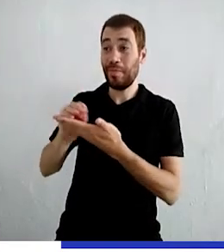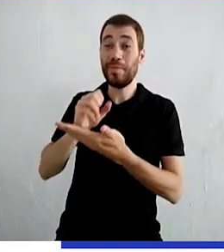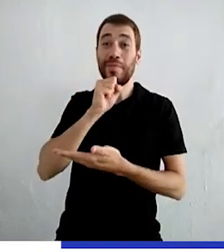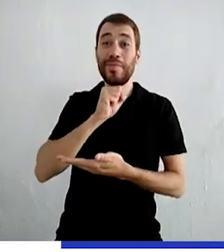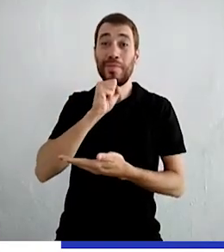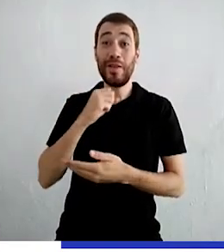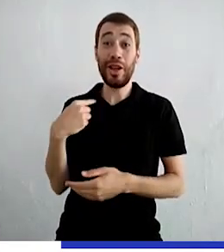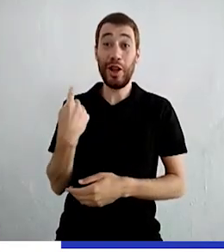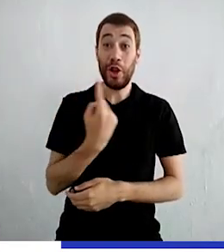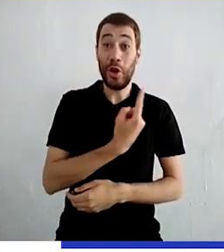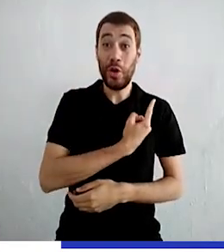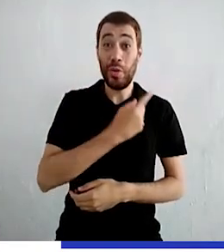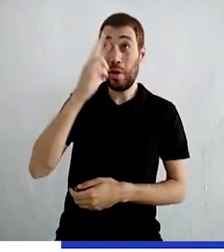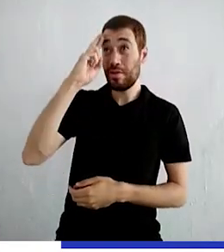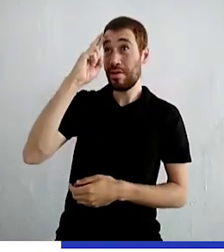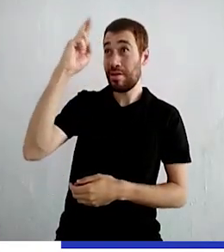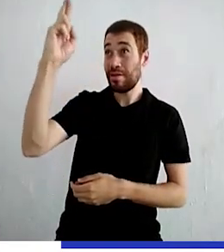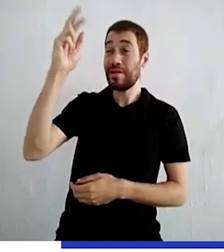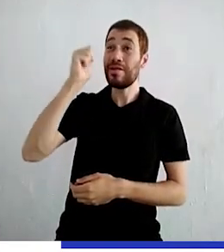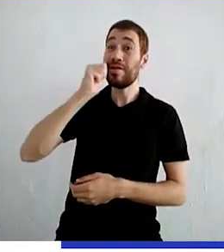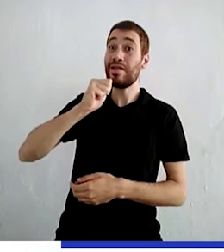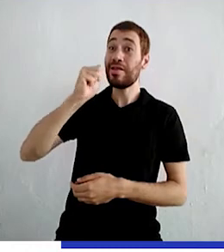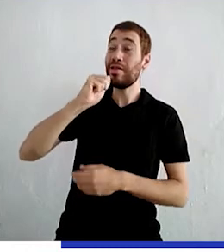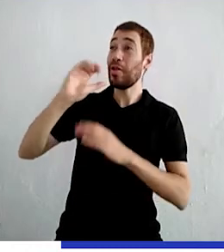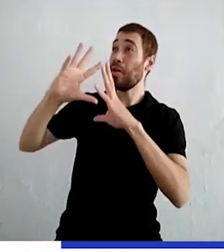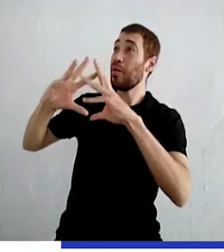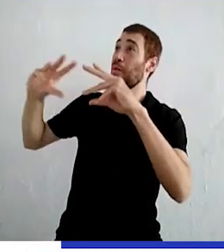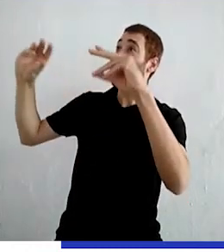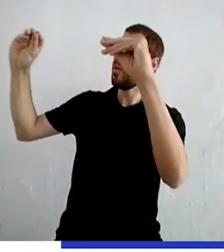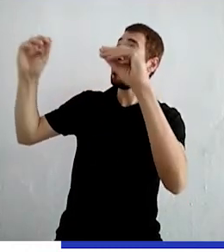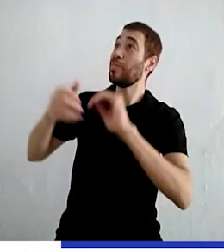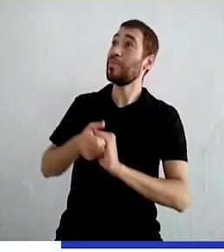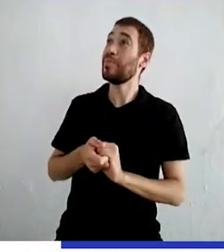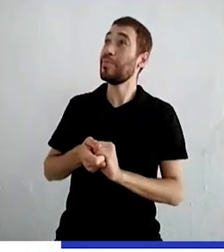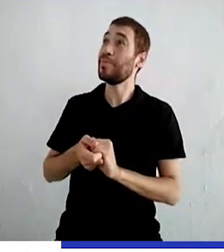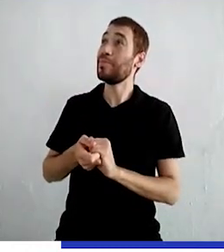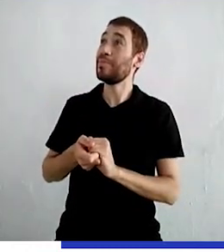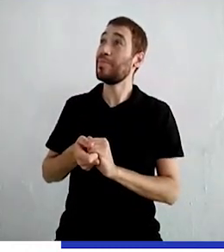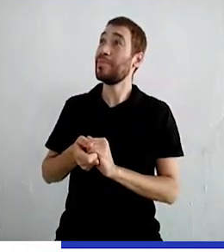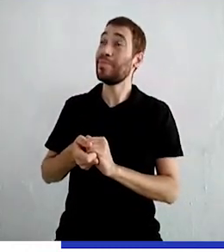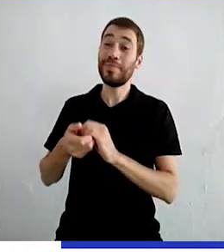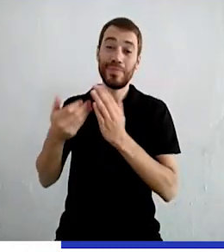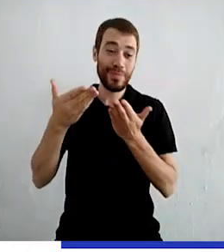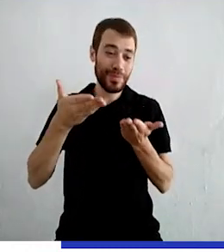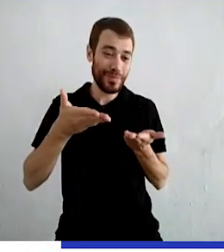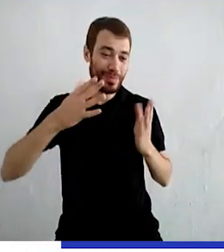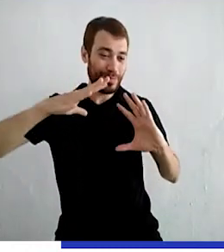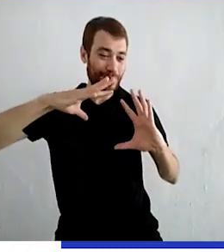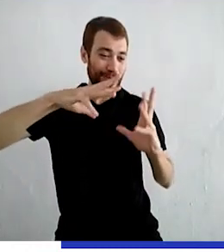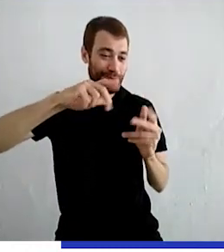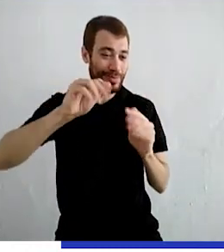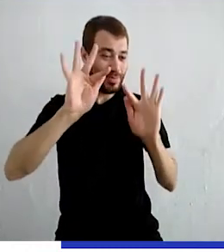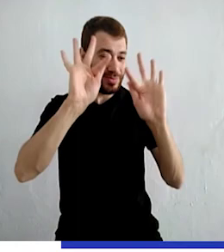que era Nossa Senhora, desapareceu, deixando-os muito